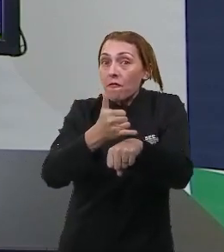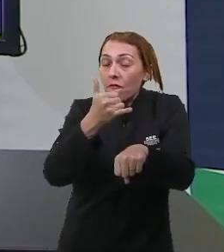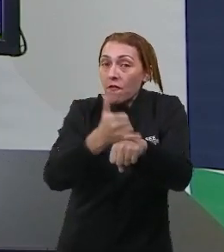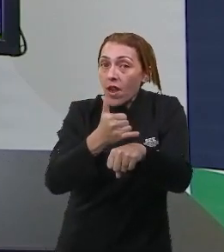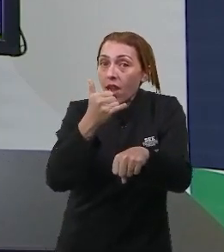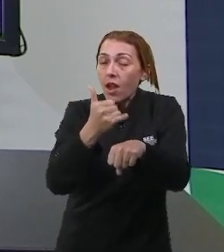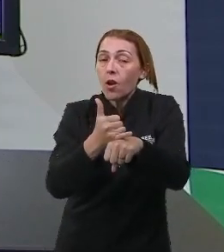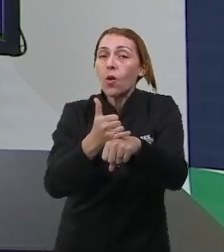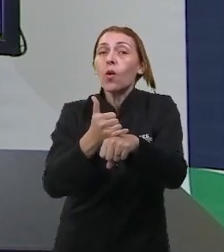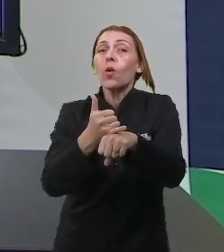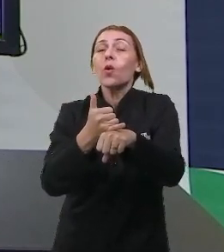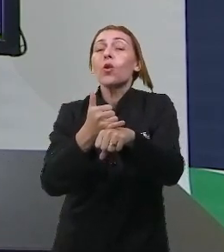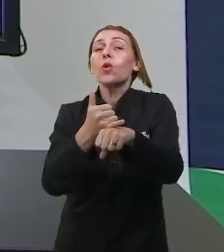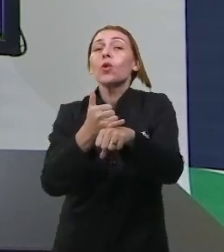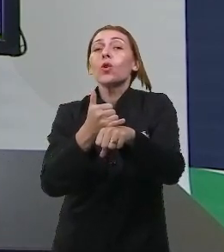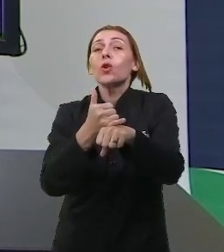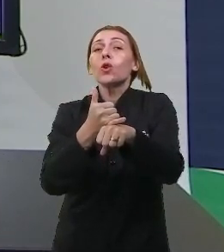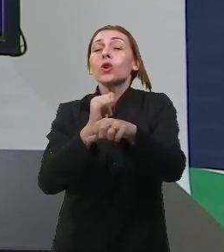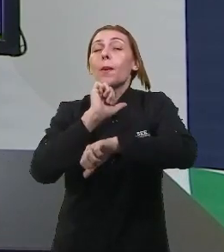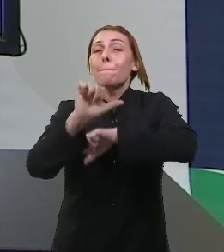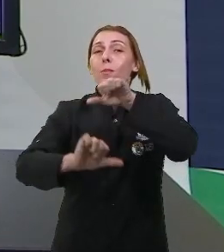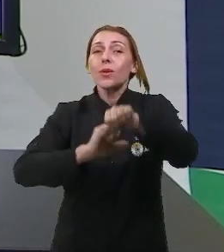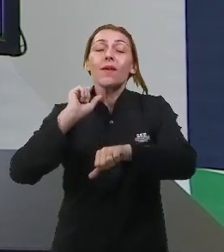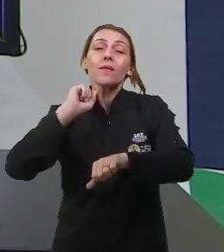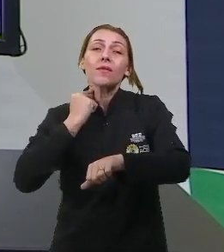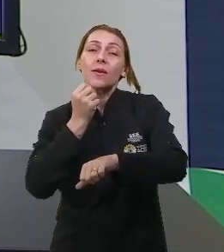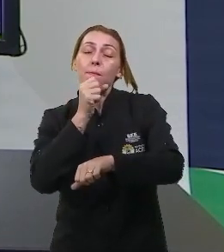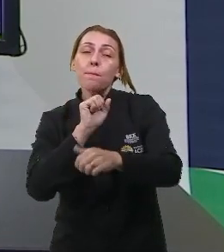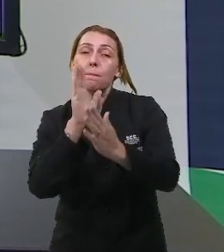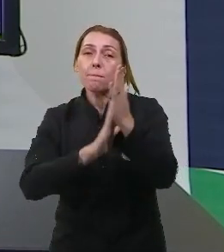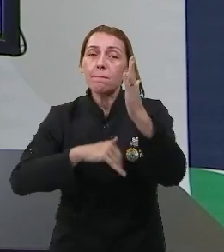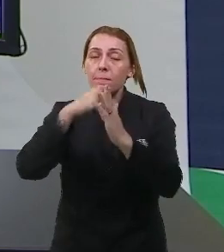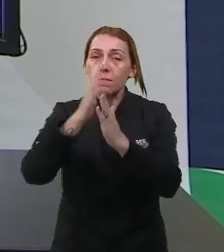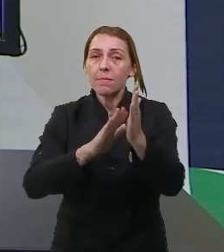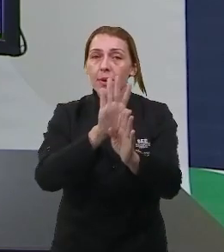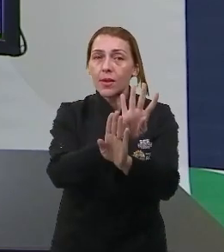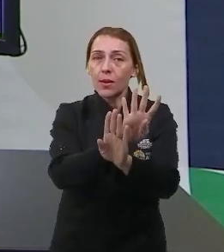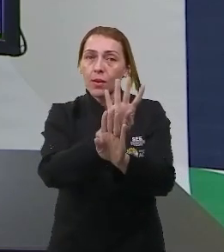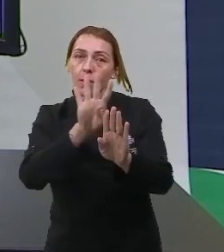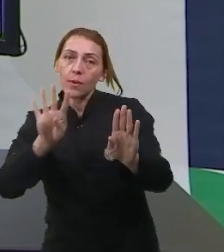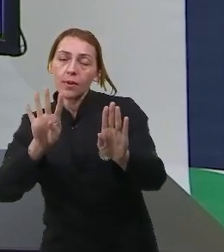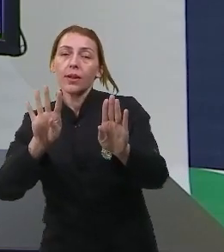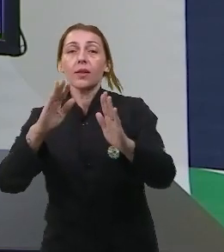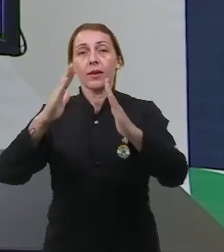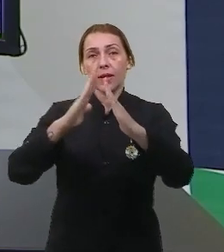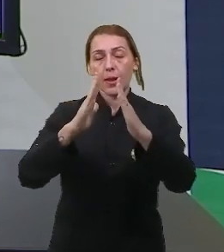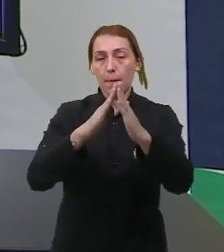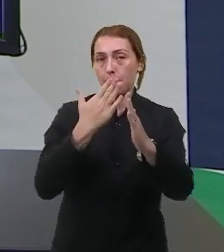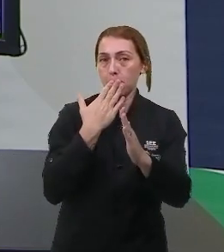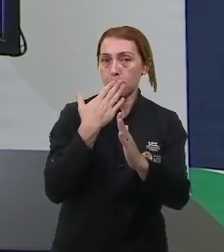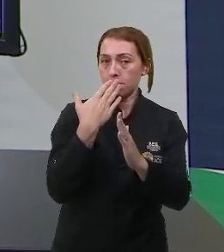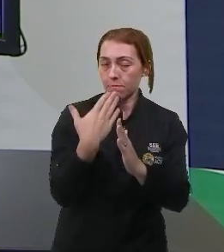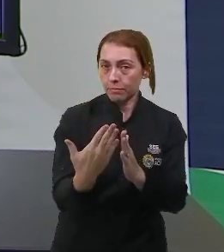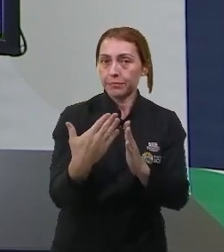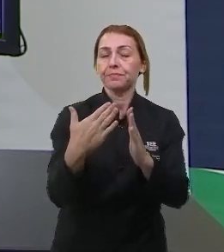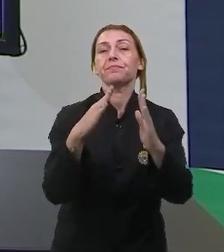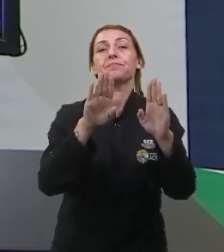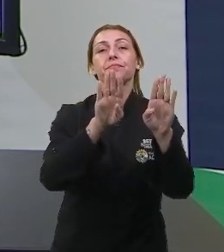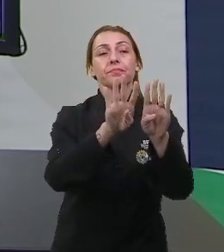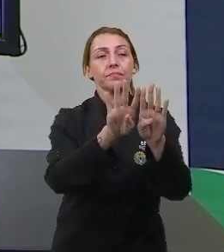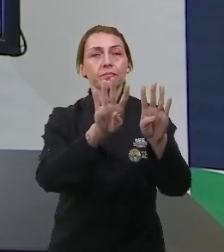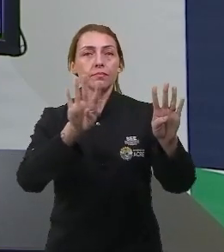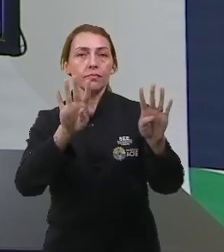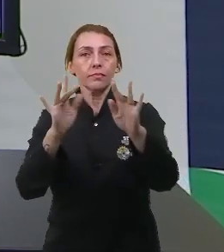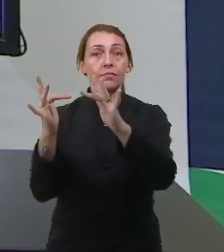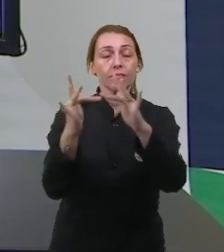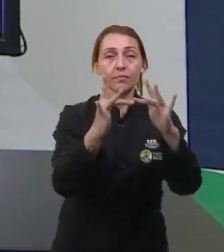uma oxidação. Então quando a gente pinta lá o portão da nossa casa, a gente impede que o portão de ferro entre